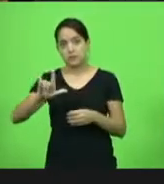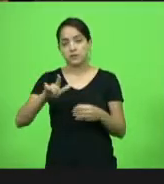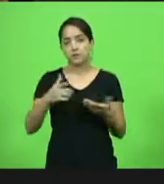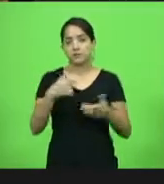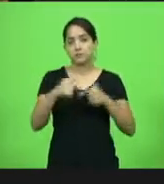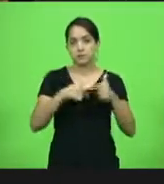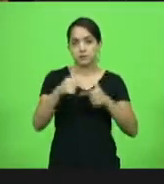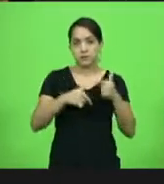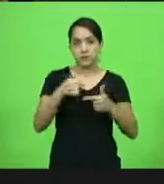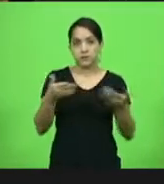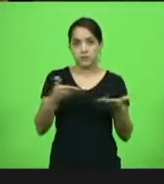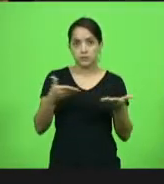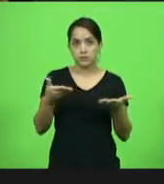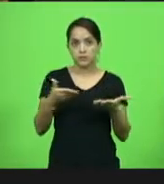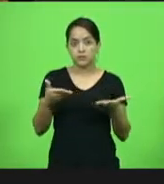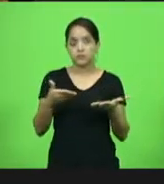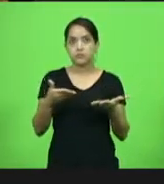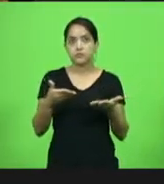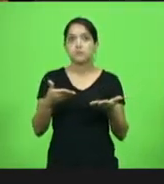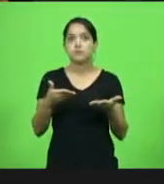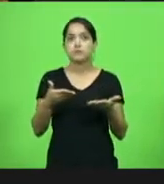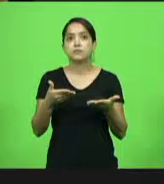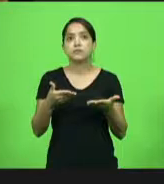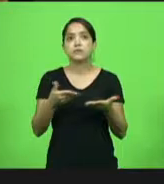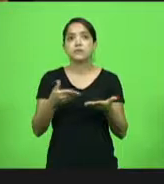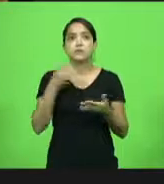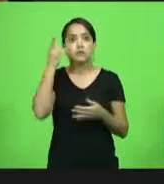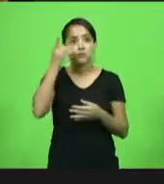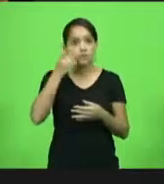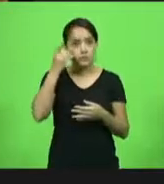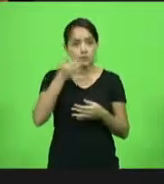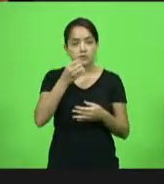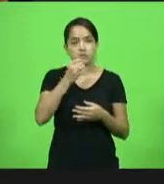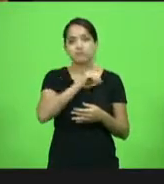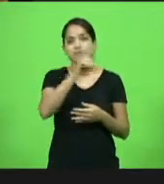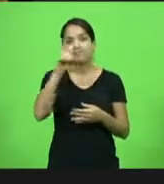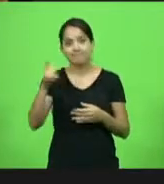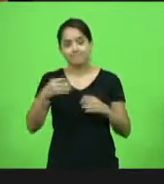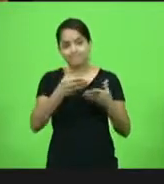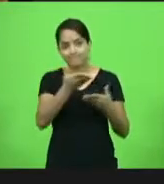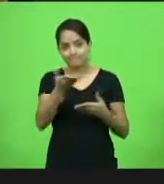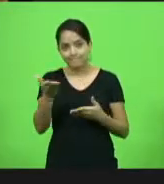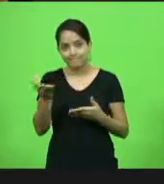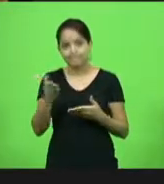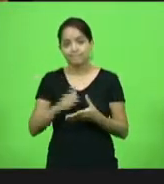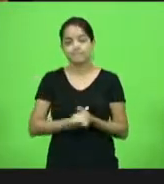hoje aqui na nossa casa, a todos os deputados, um bom dia de trabalho para todos nós.